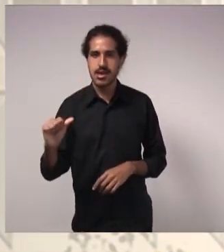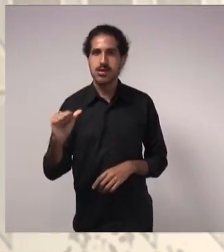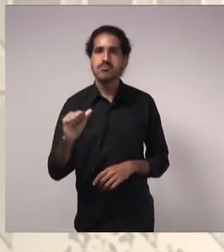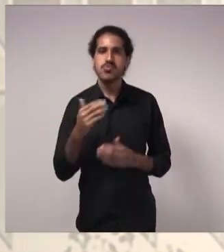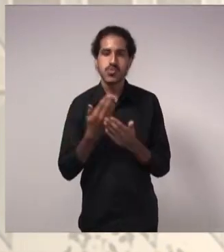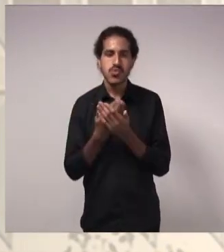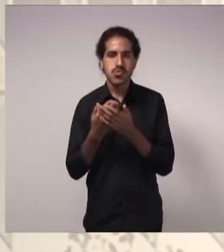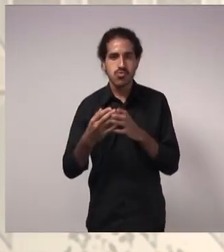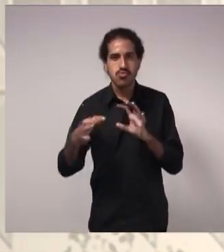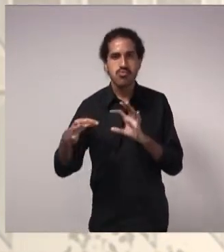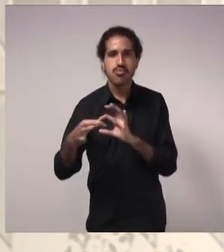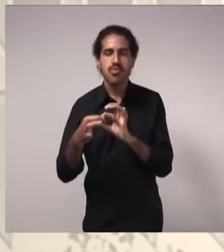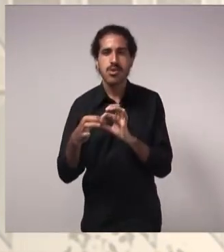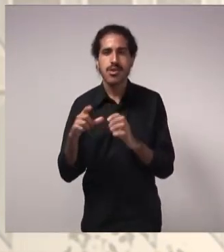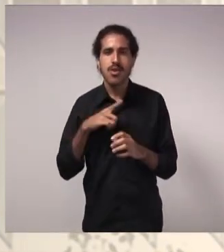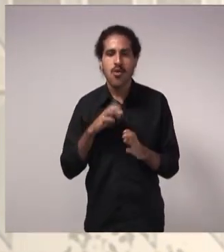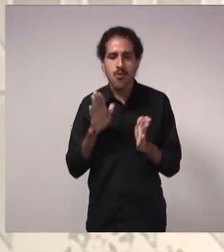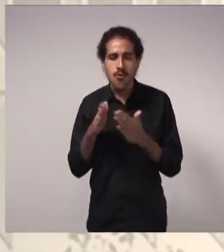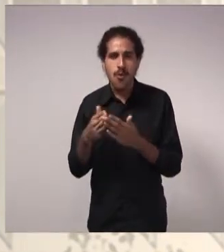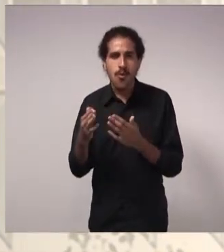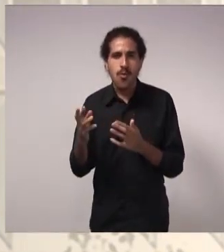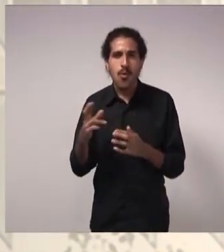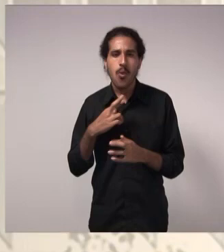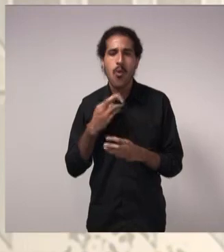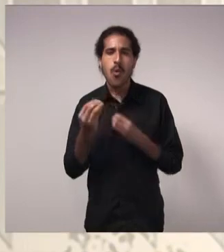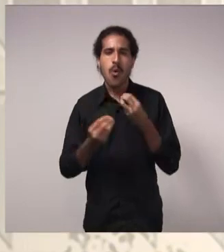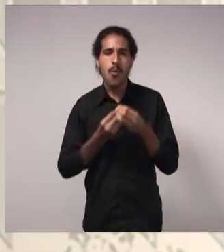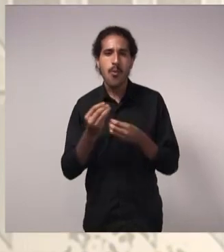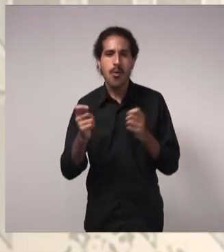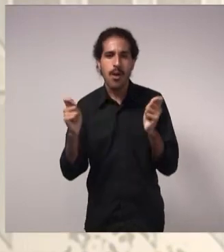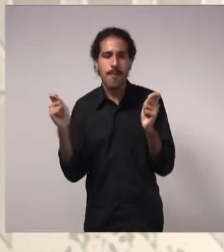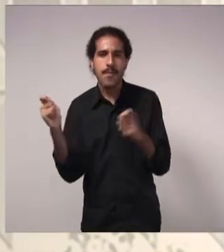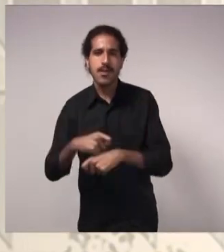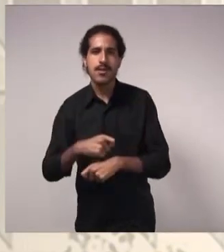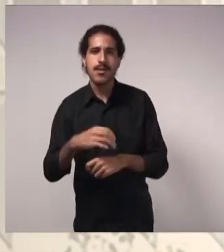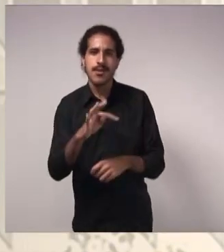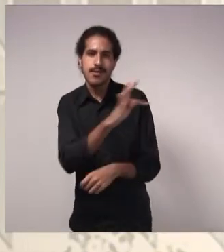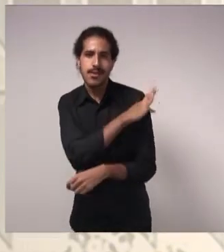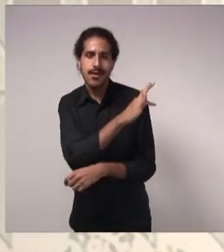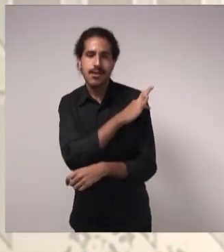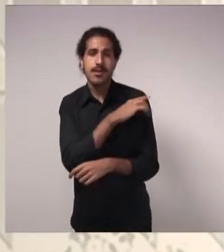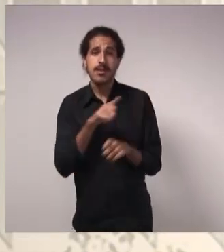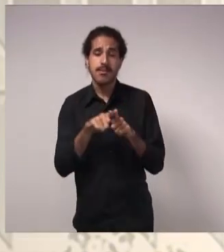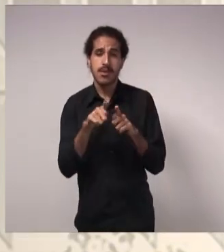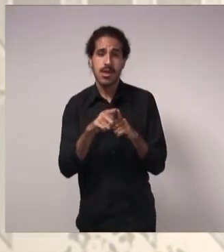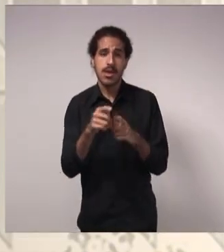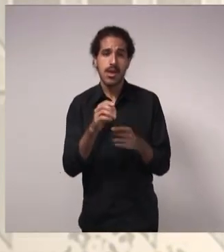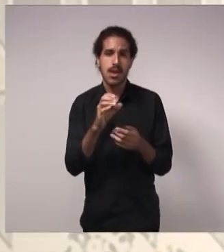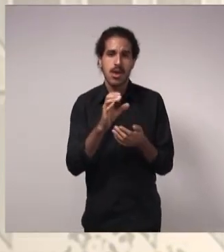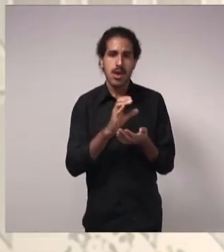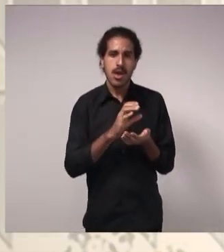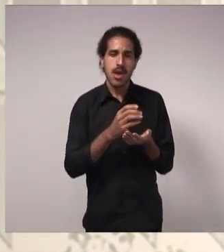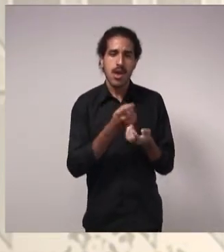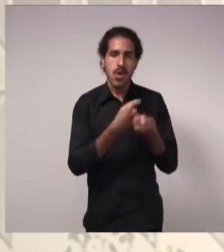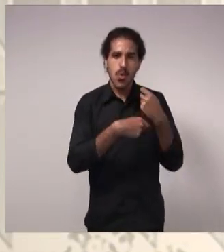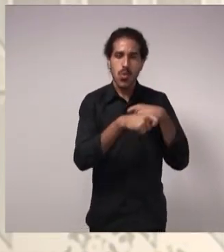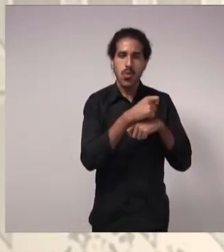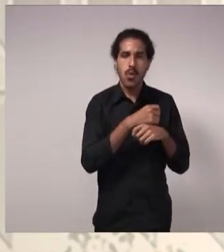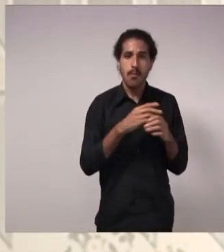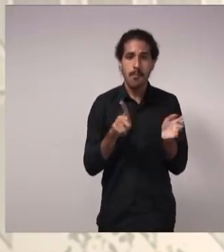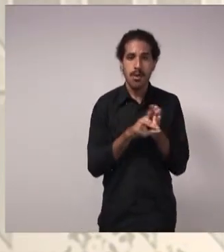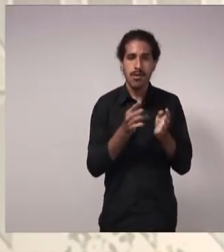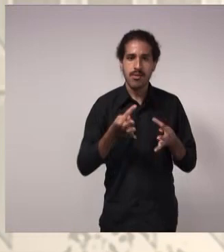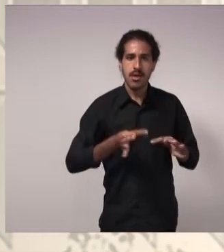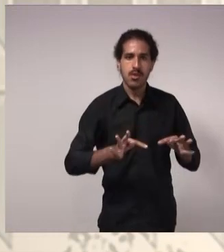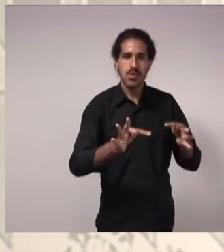Buscou analisar a viabilidade técnica, ambiental e econômica dessas tecnologias em